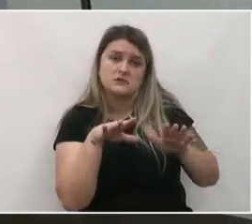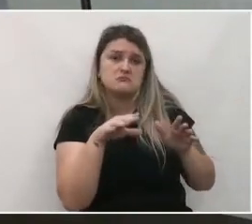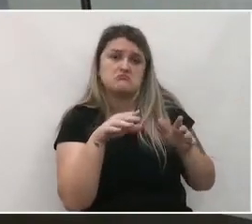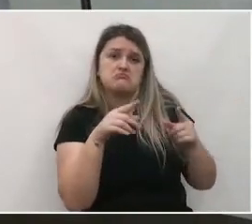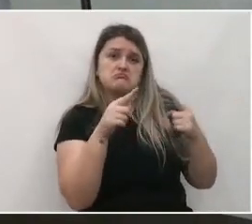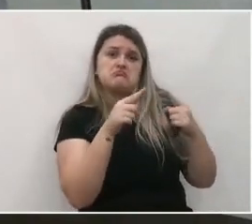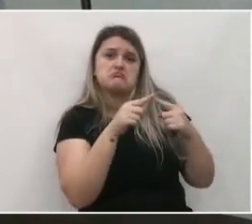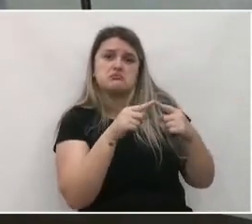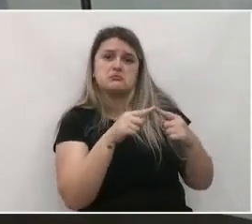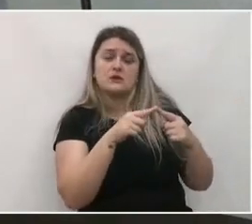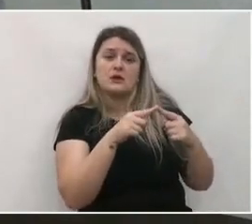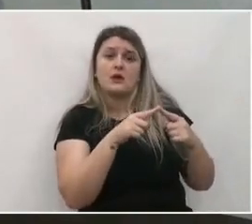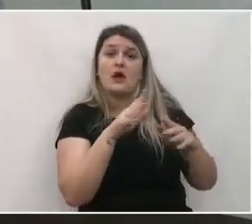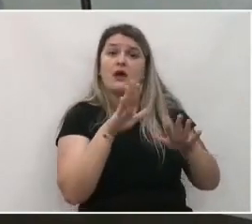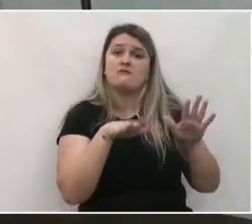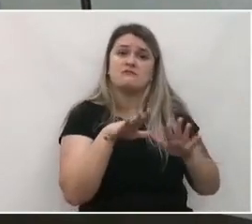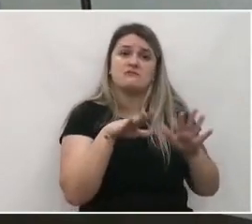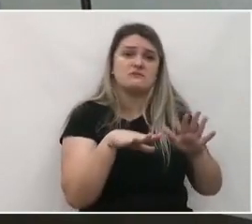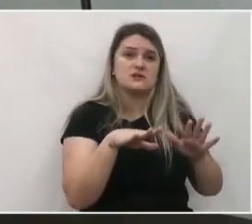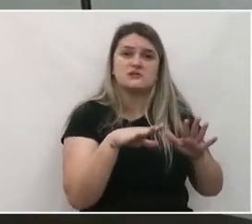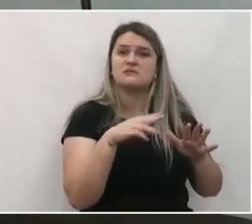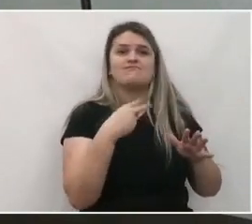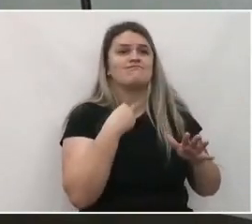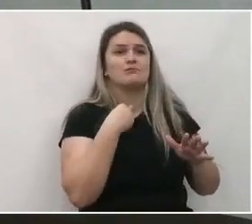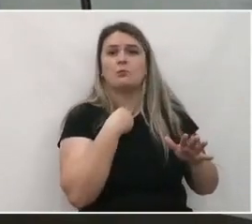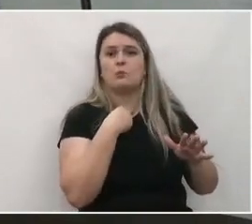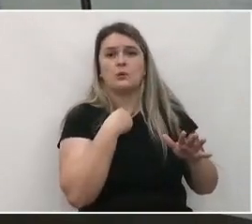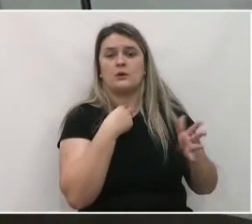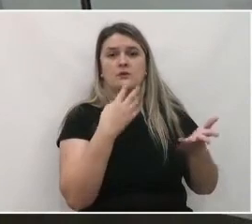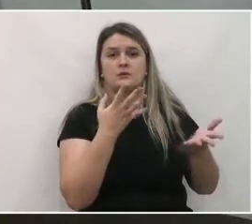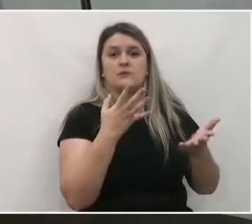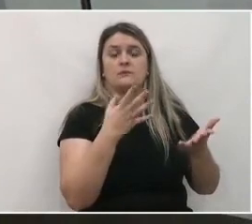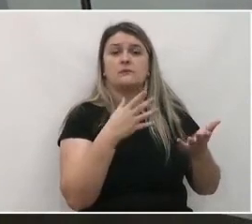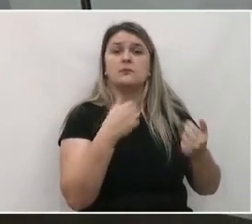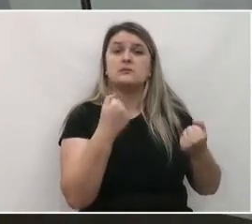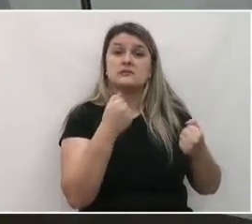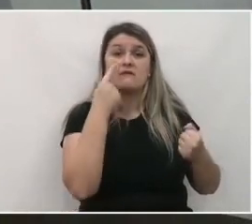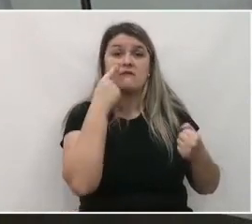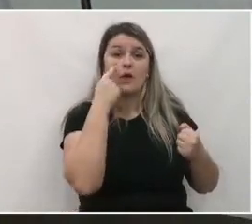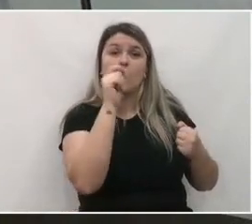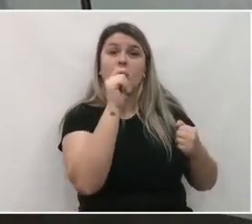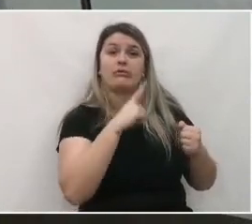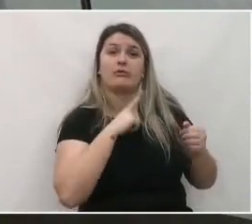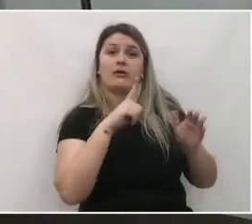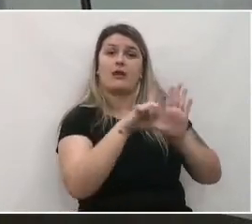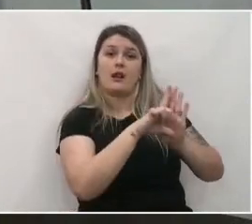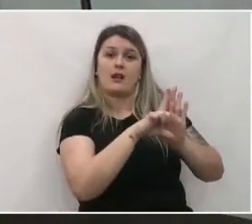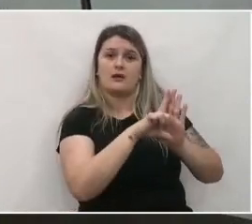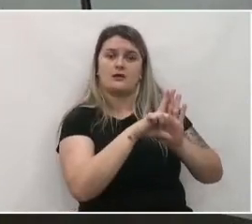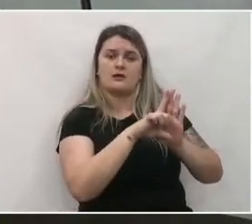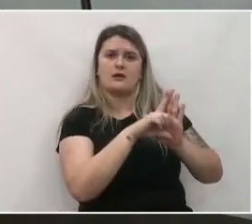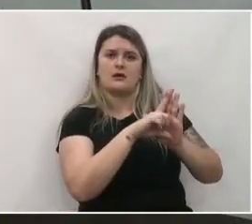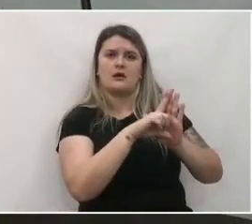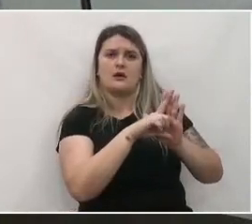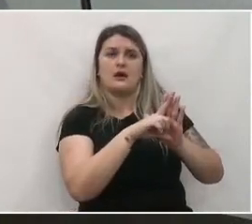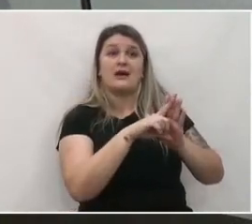compatibilizado. Existem situações em que isso não pode ser compatibilizado. Então, todas as propostas que vierem da comunidade,